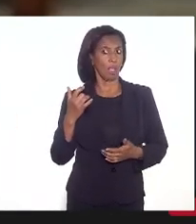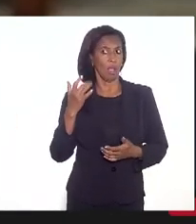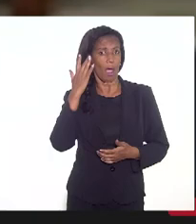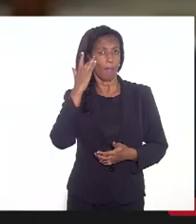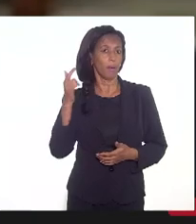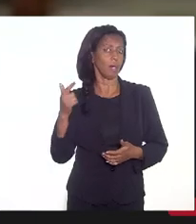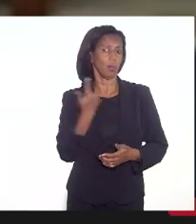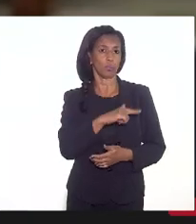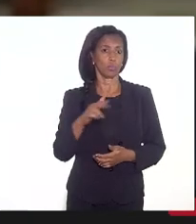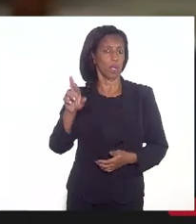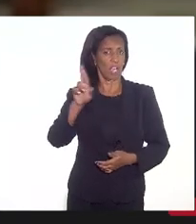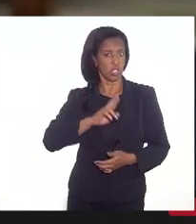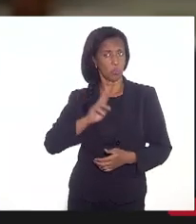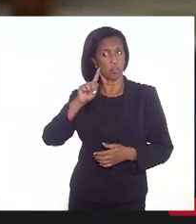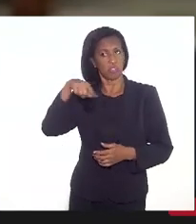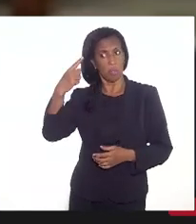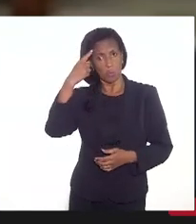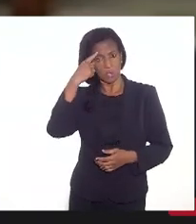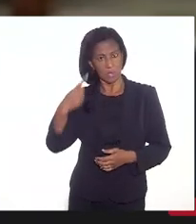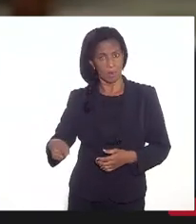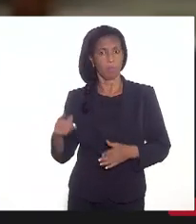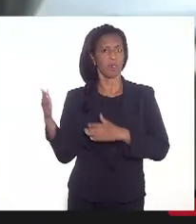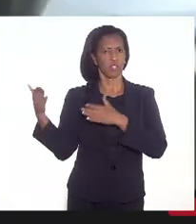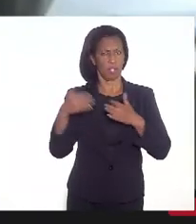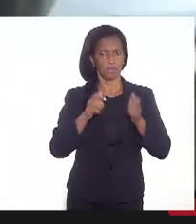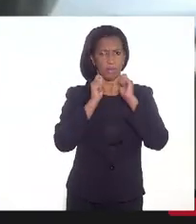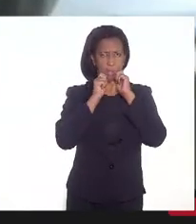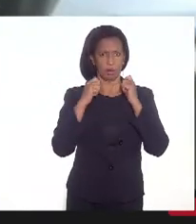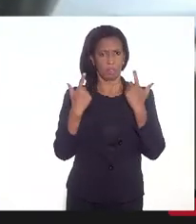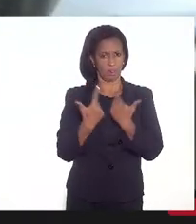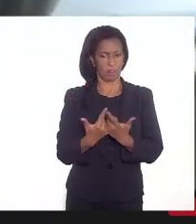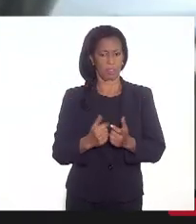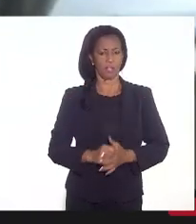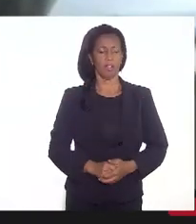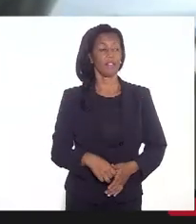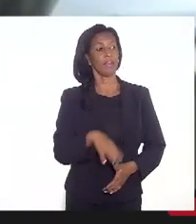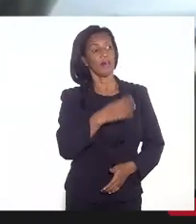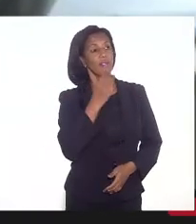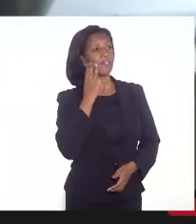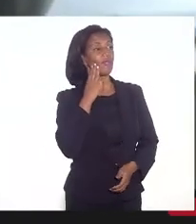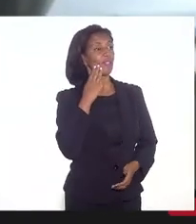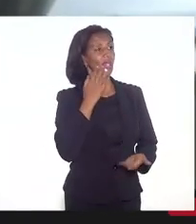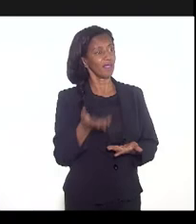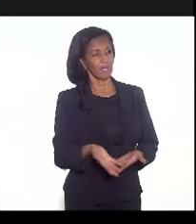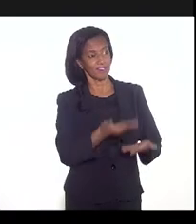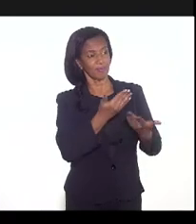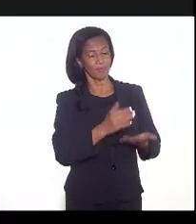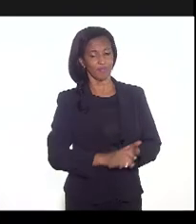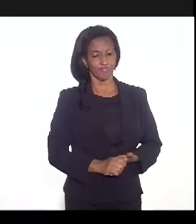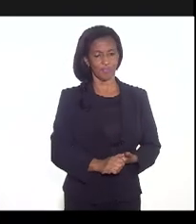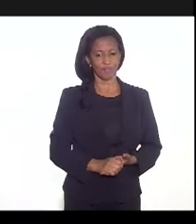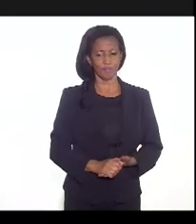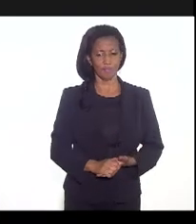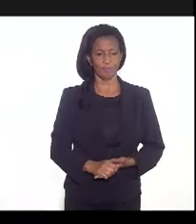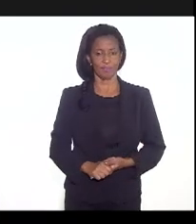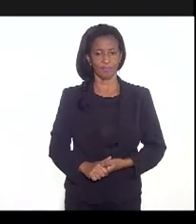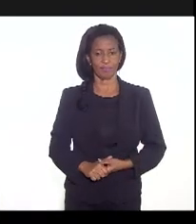semana que vem já deve estar aí na Assembleia. Ok. Deputado Valdeck Carneiro, por favor. Obrigado,